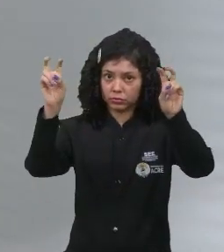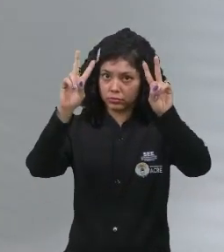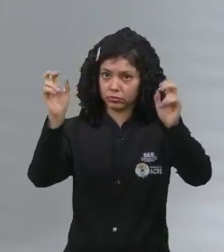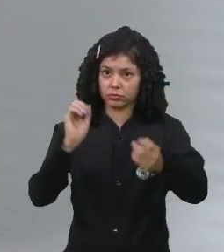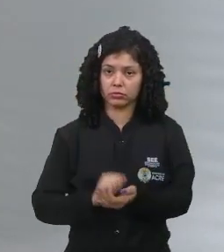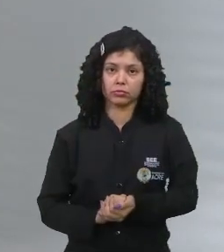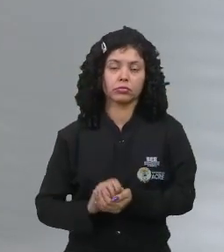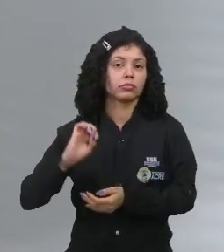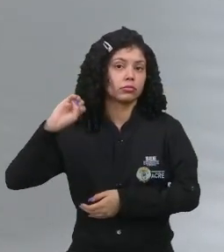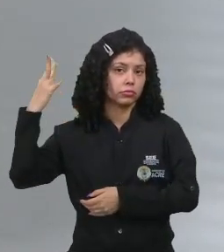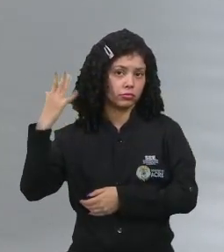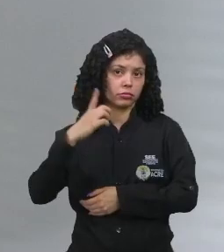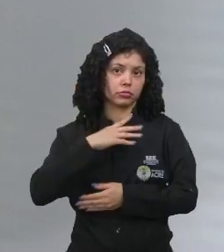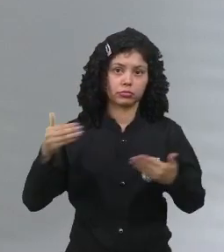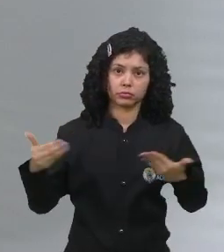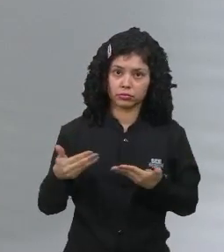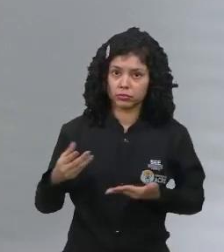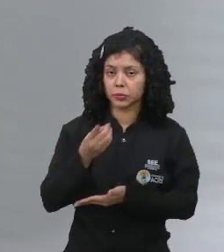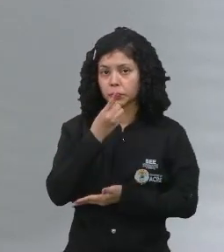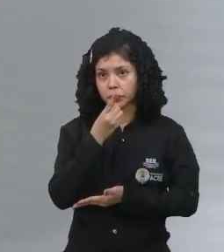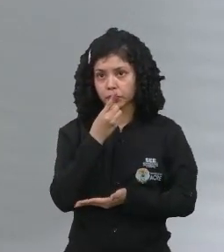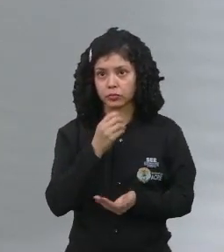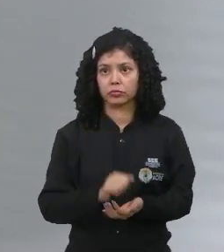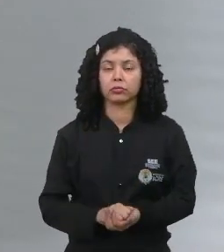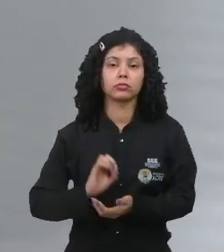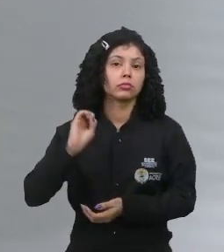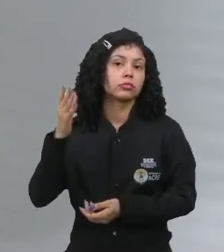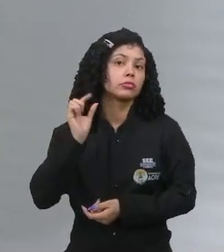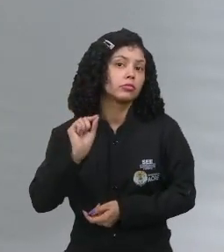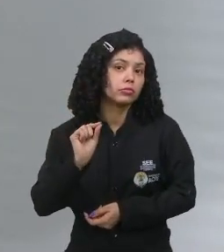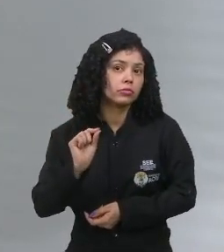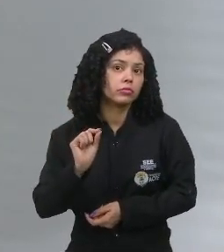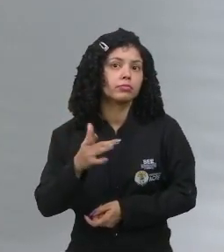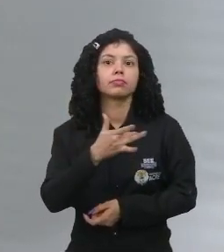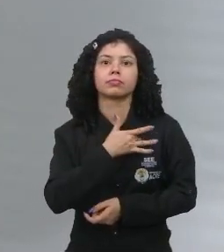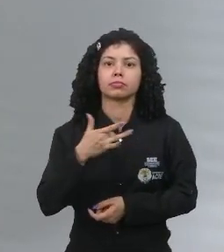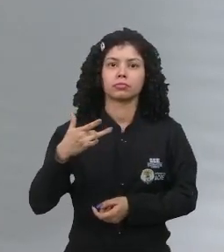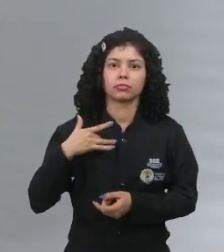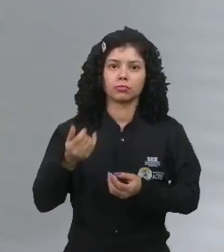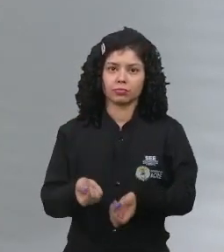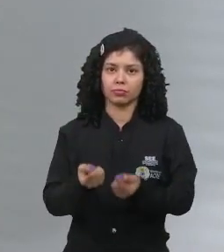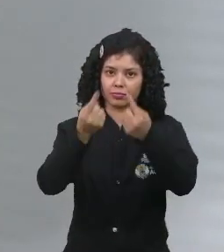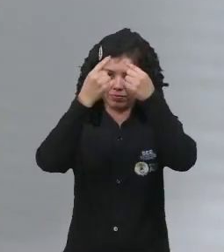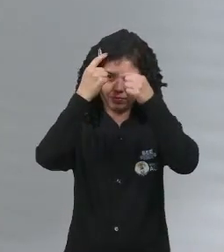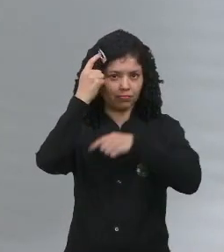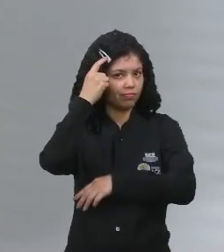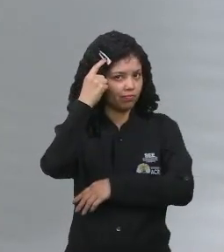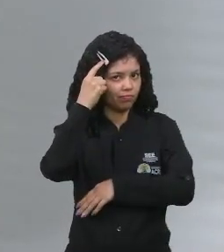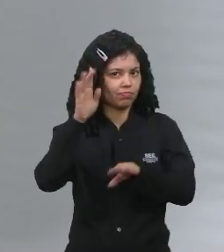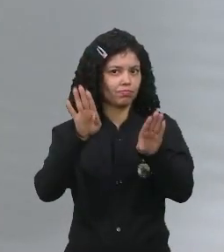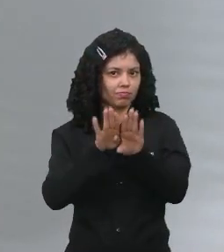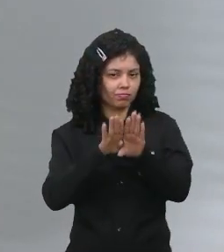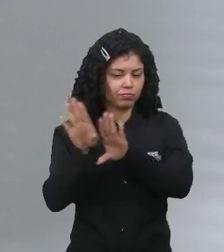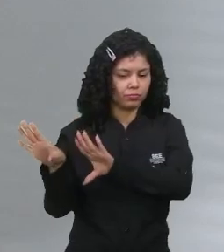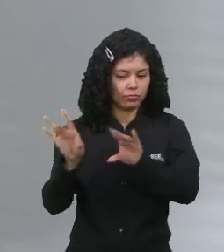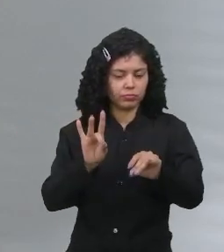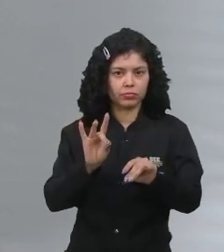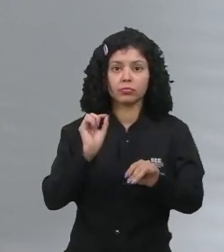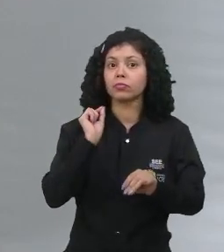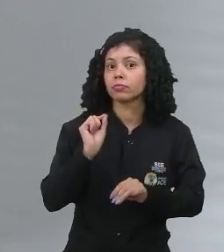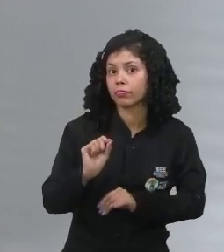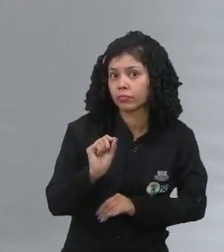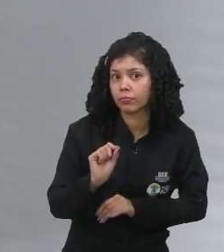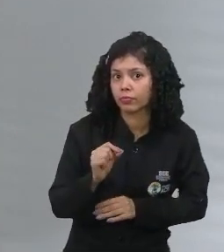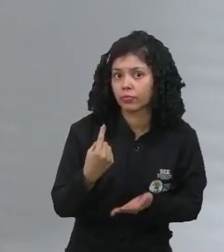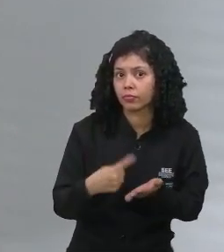muito recorrentes na atualidade, corresponde à questão da saúde mental. E quando nós levamos em consideração